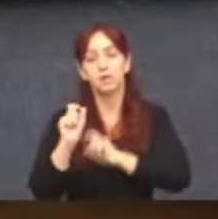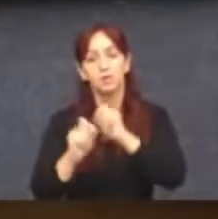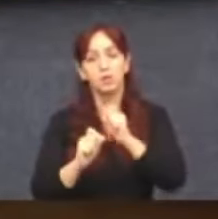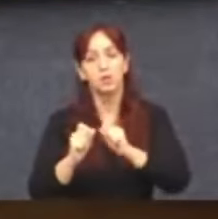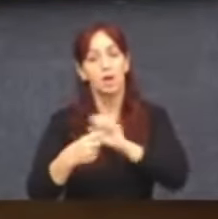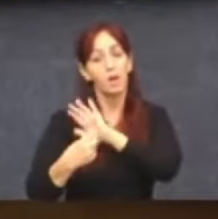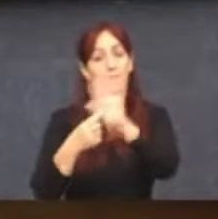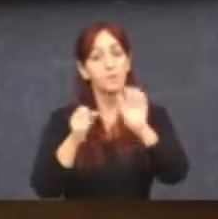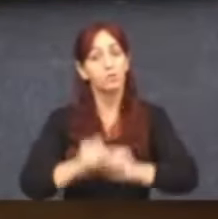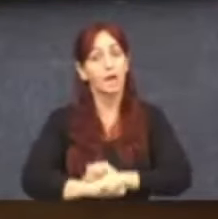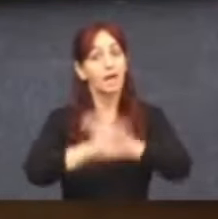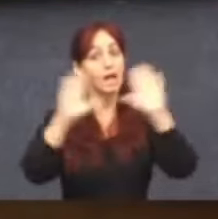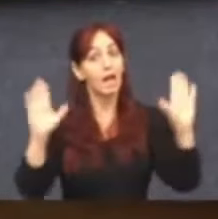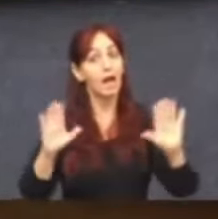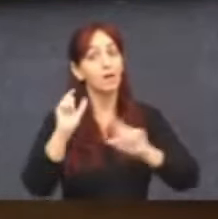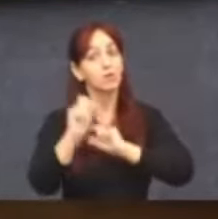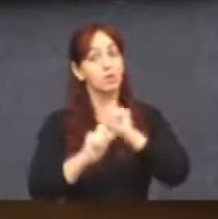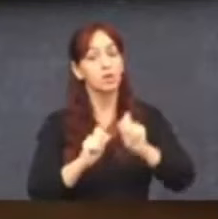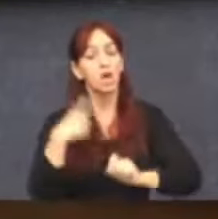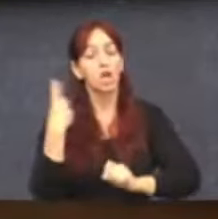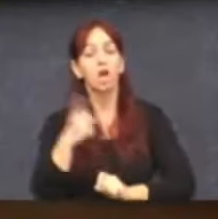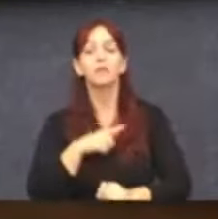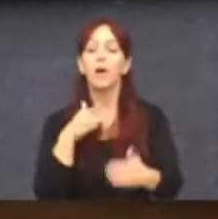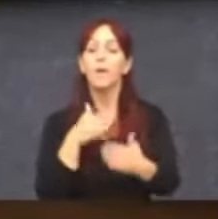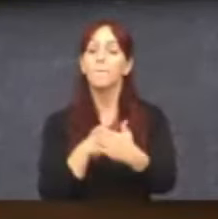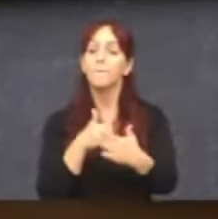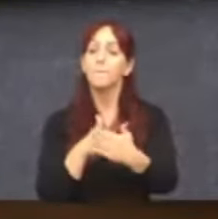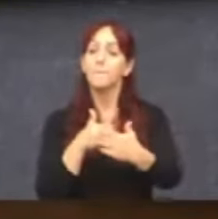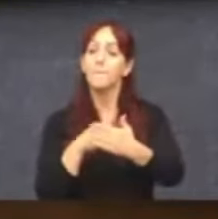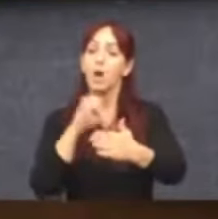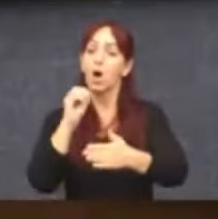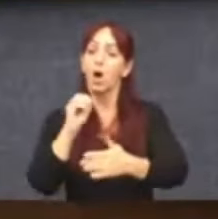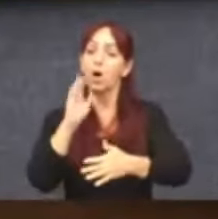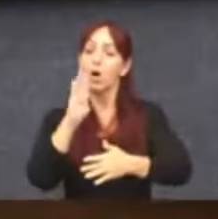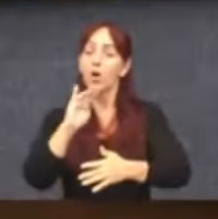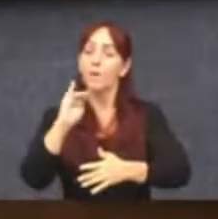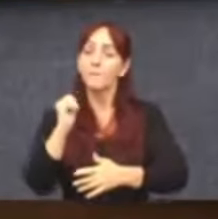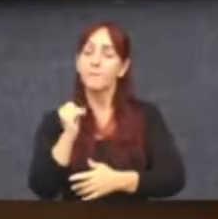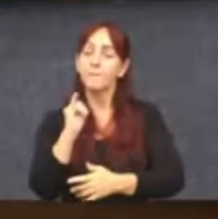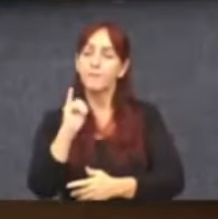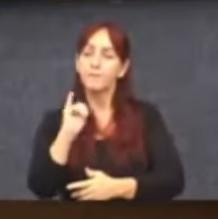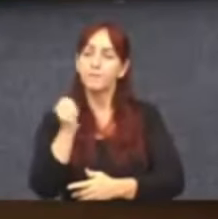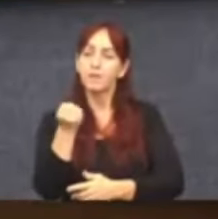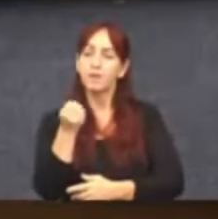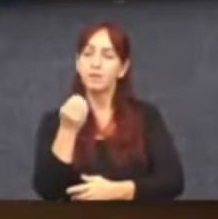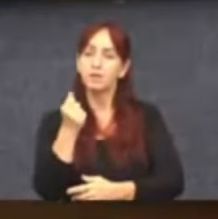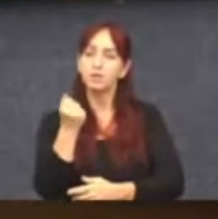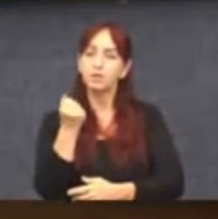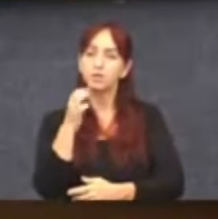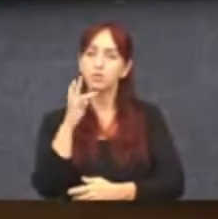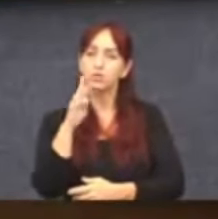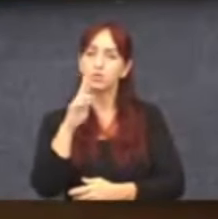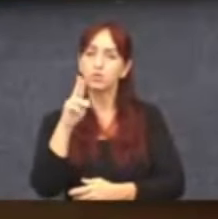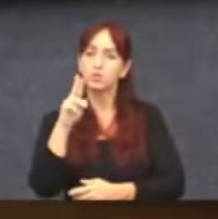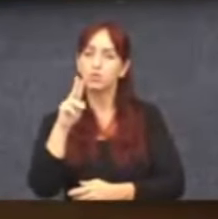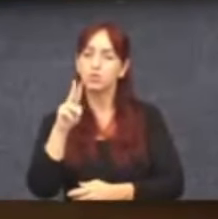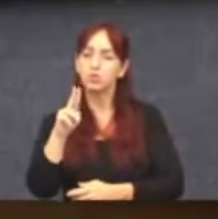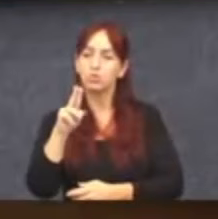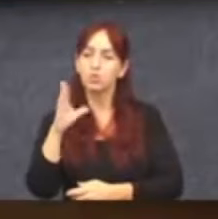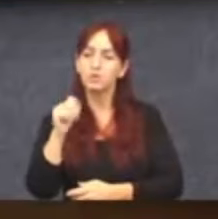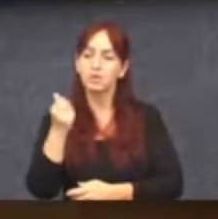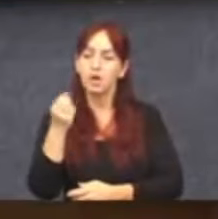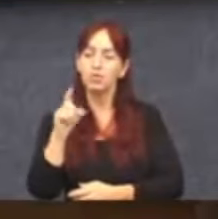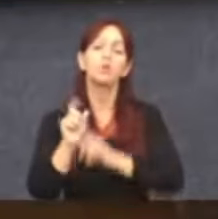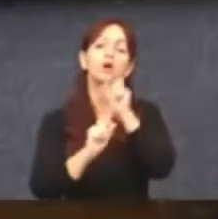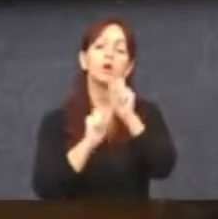muito claro que nós estamos em obstrução. E o motivo é muito simples. A obstrução é justamente